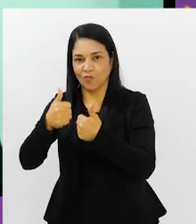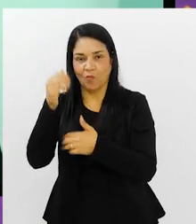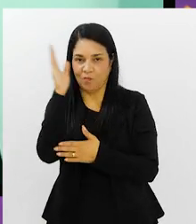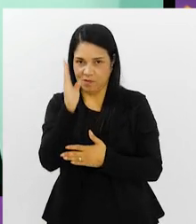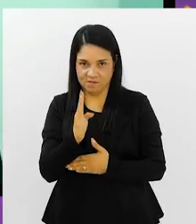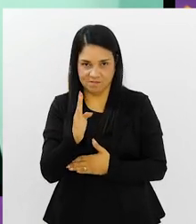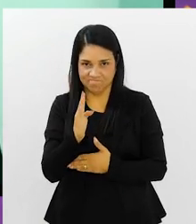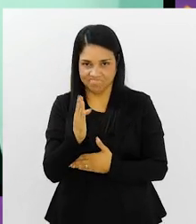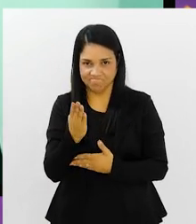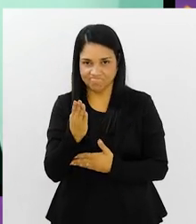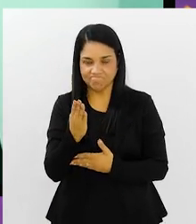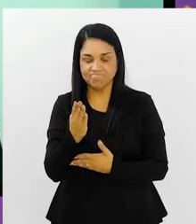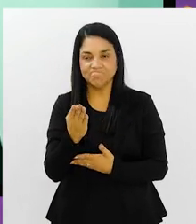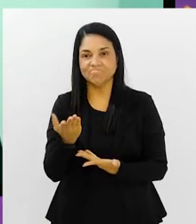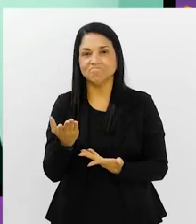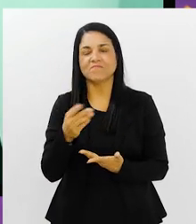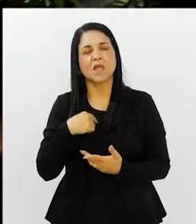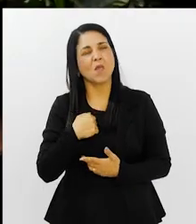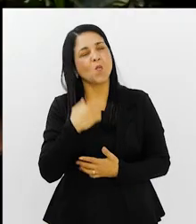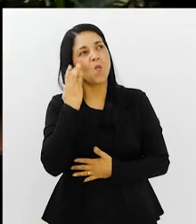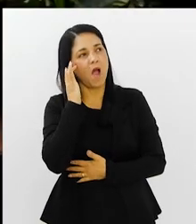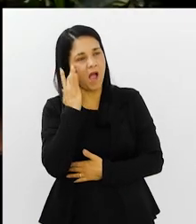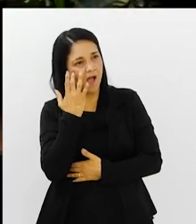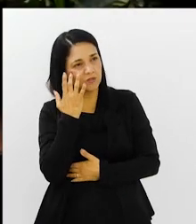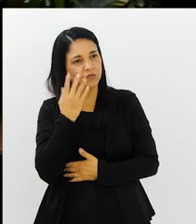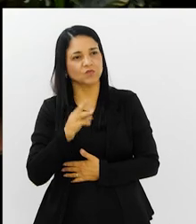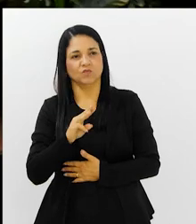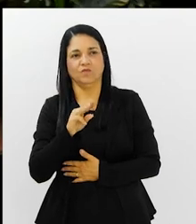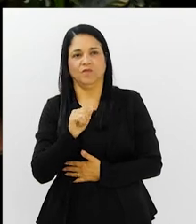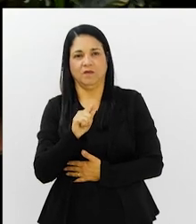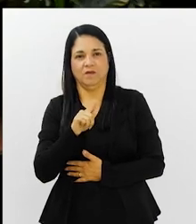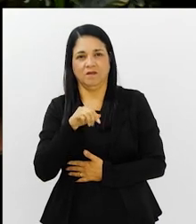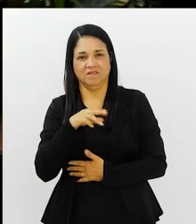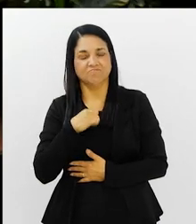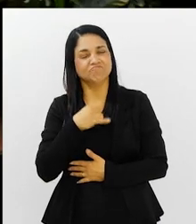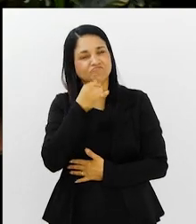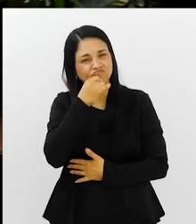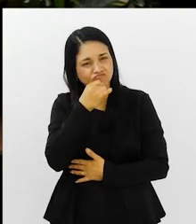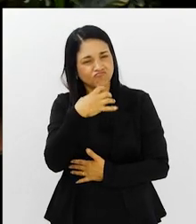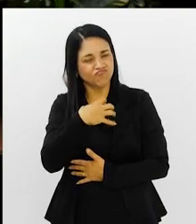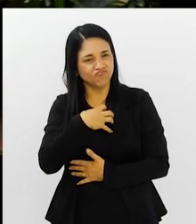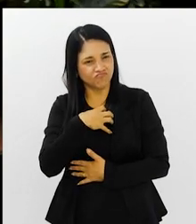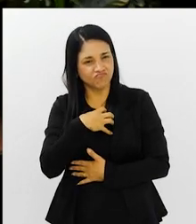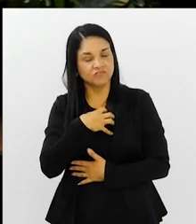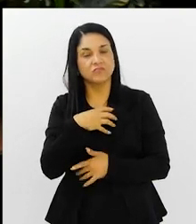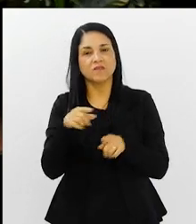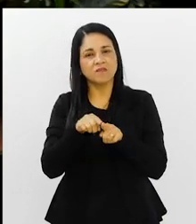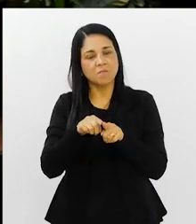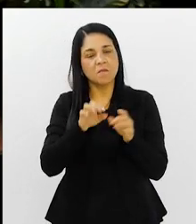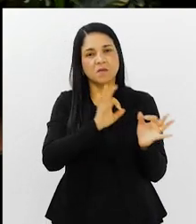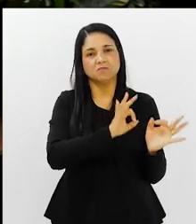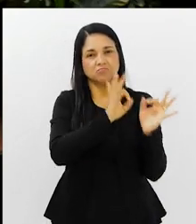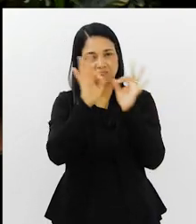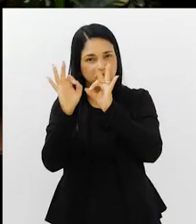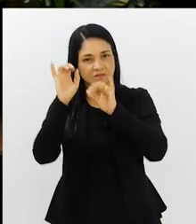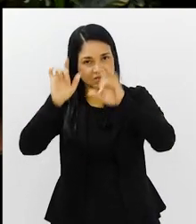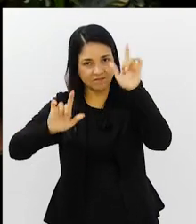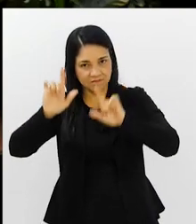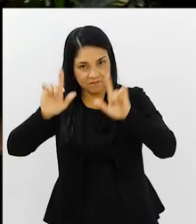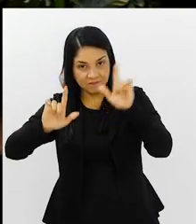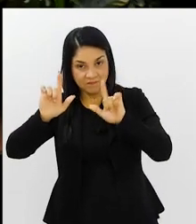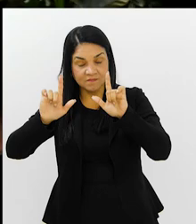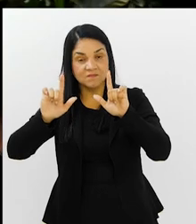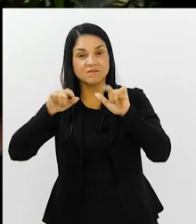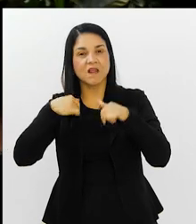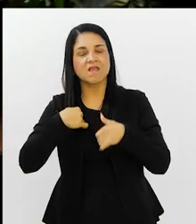TV, Rui. Eu acho, Wagner, eu acho isso muito triste. E falo isso também para os nossos telespectadores.